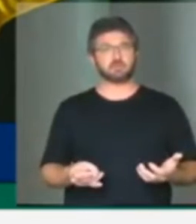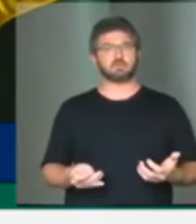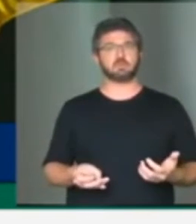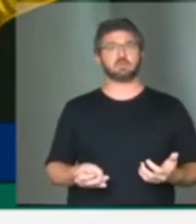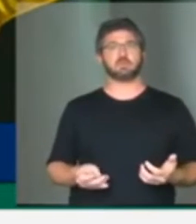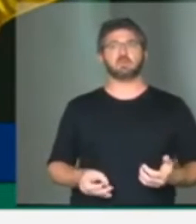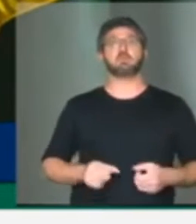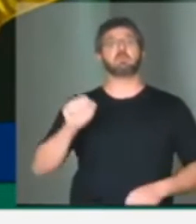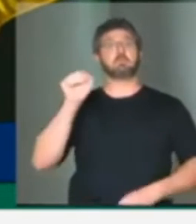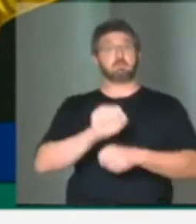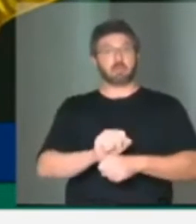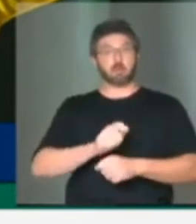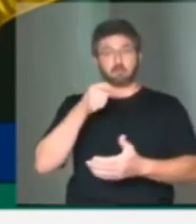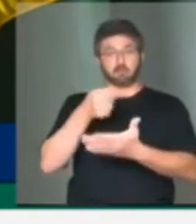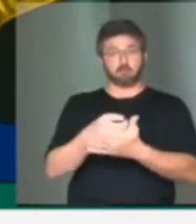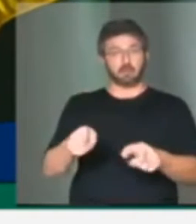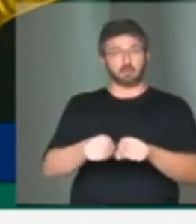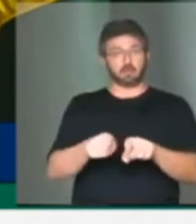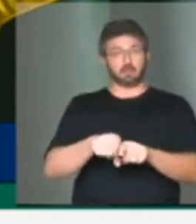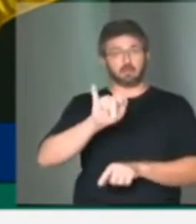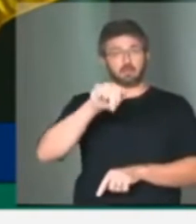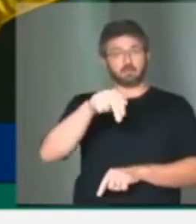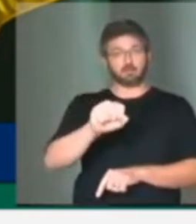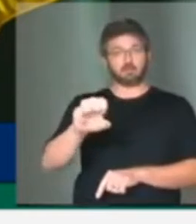Parou o pagamento do INSS,